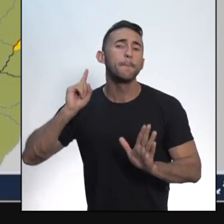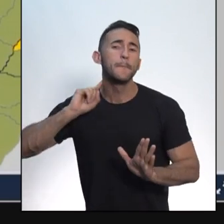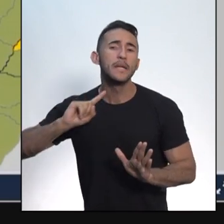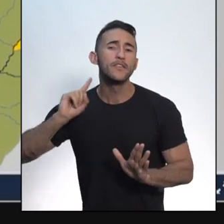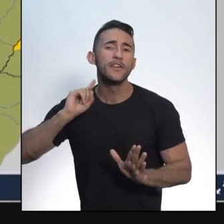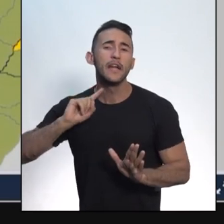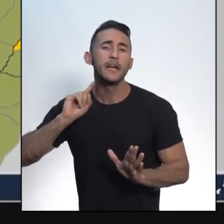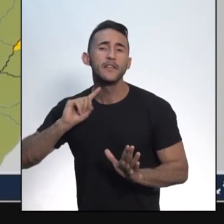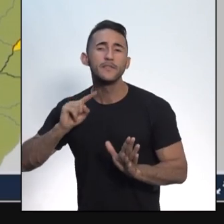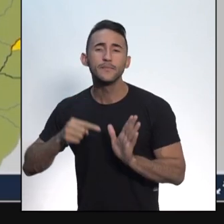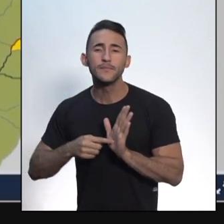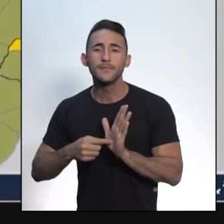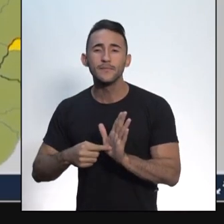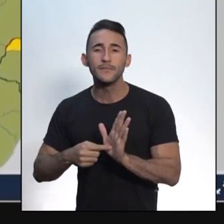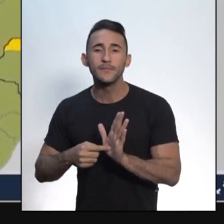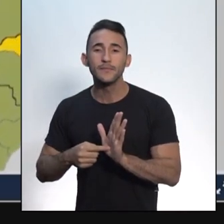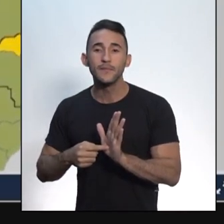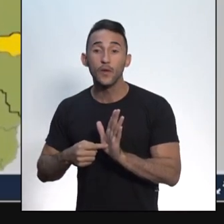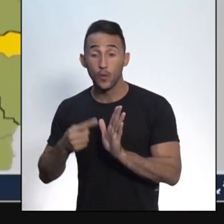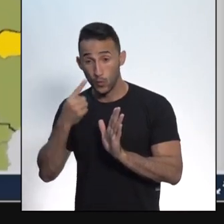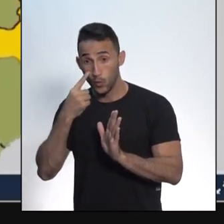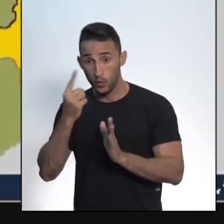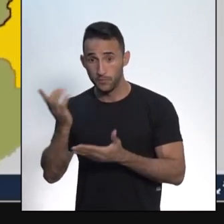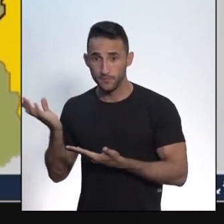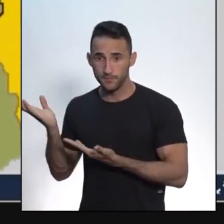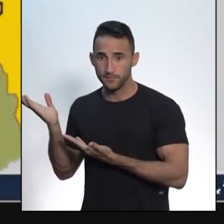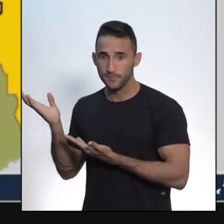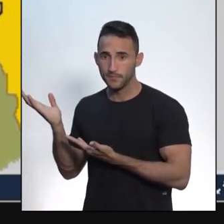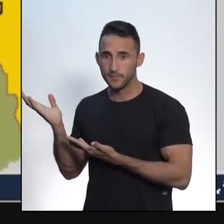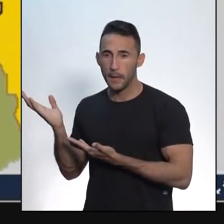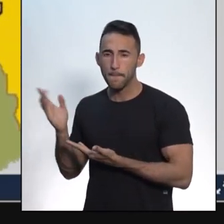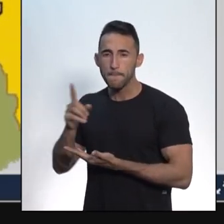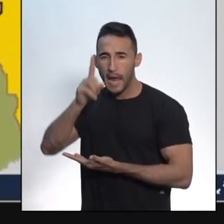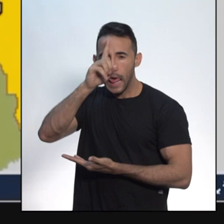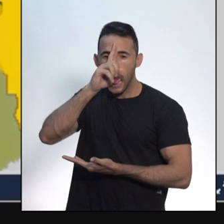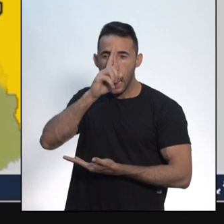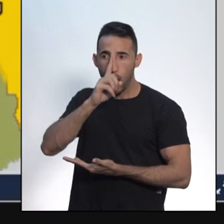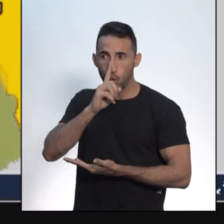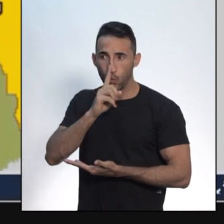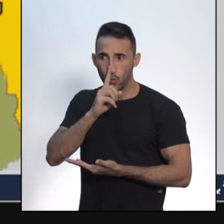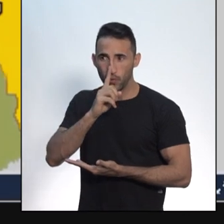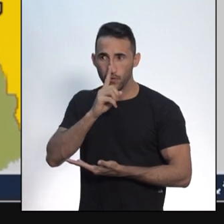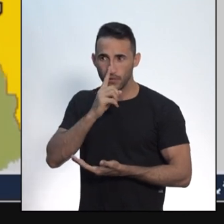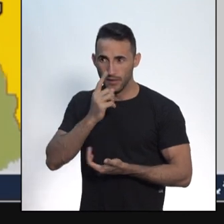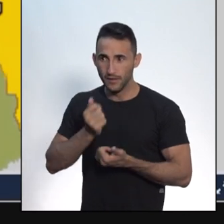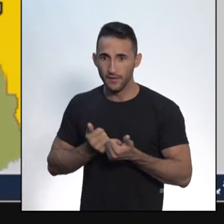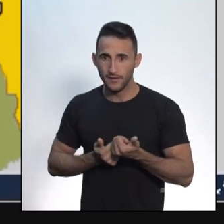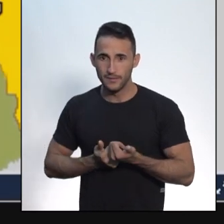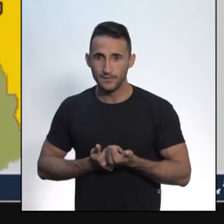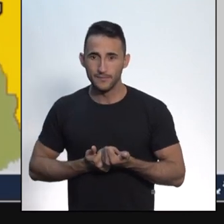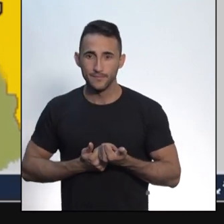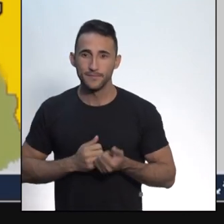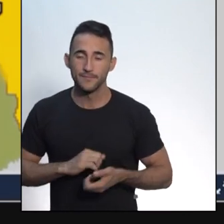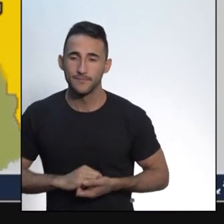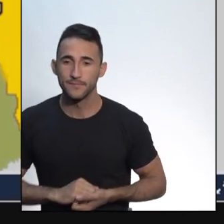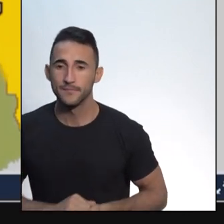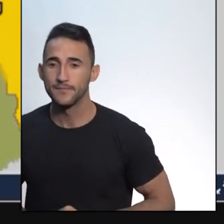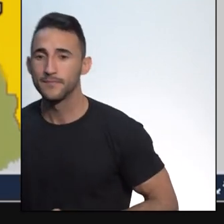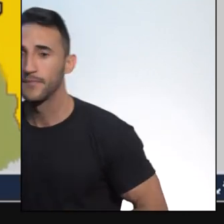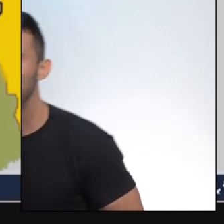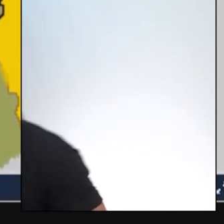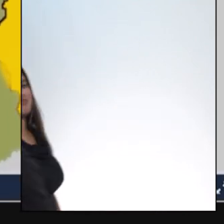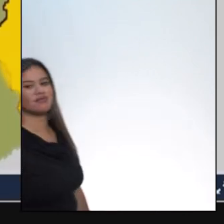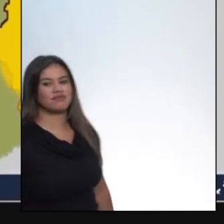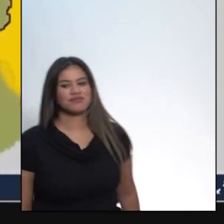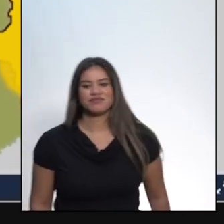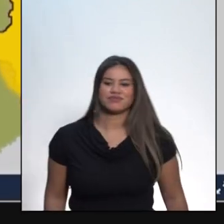Então, vejam bem, nós temos aqui, quando se trata de unidade federada, nós escrevemos Estado com